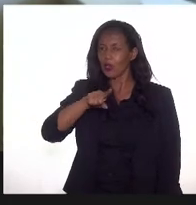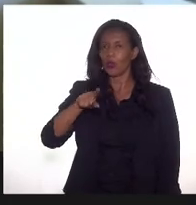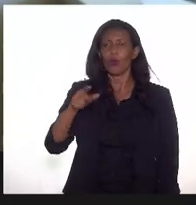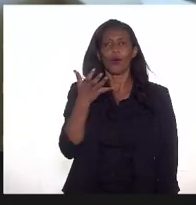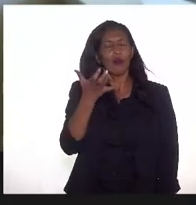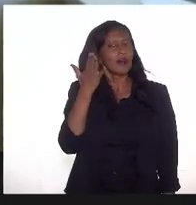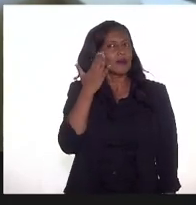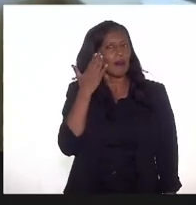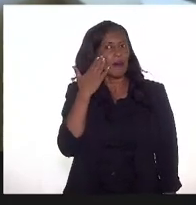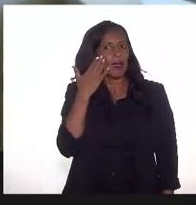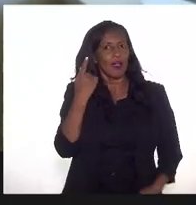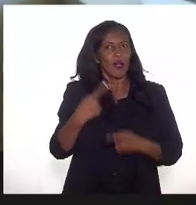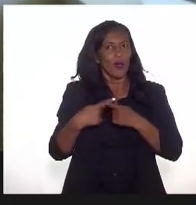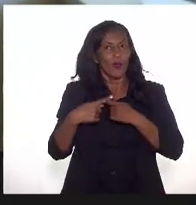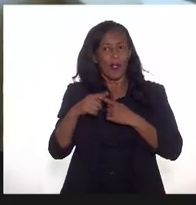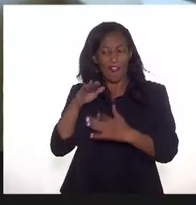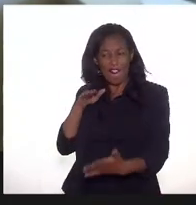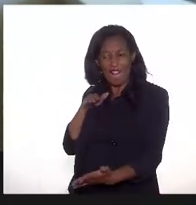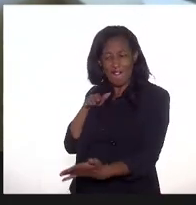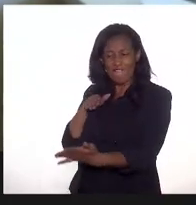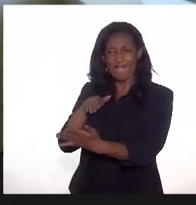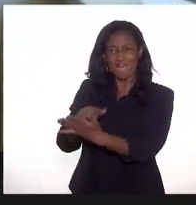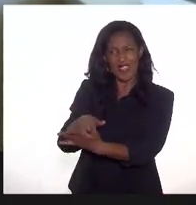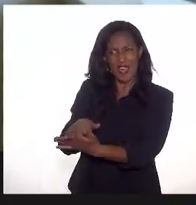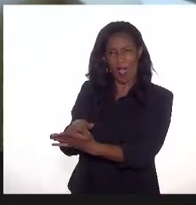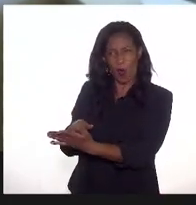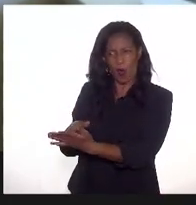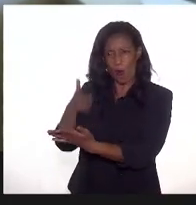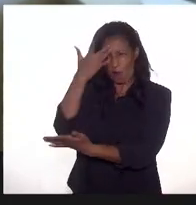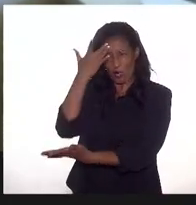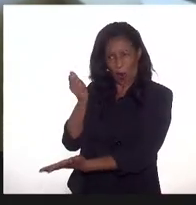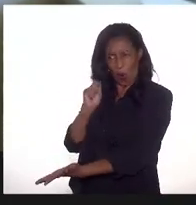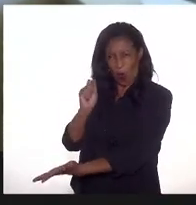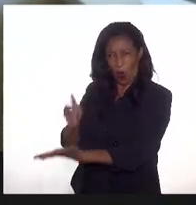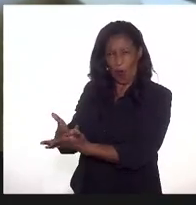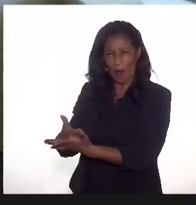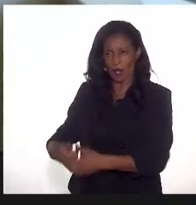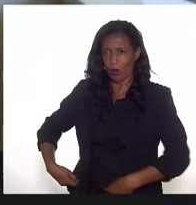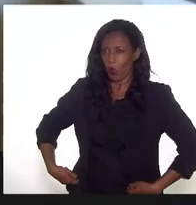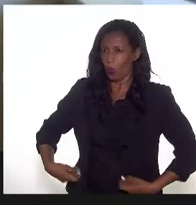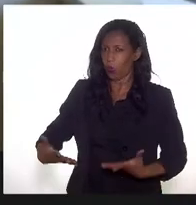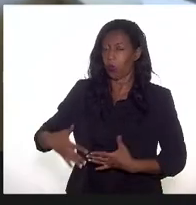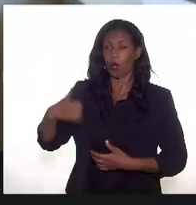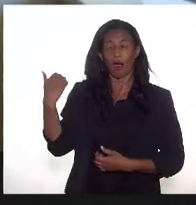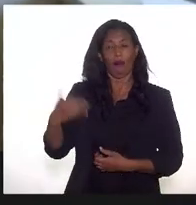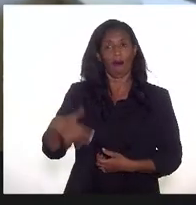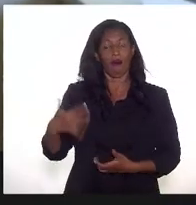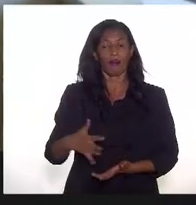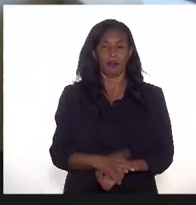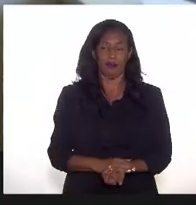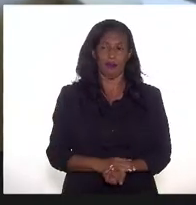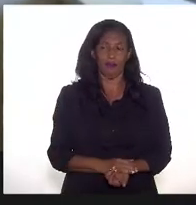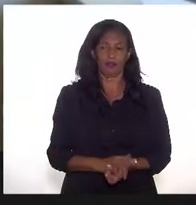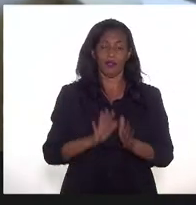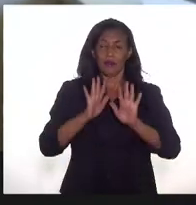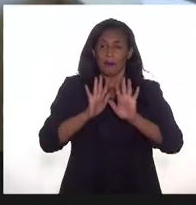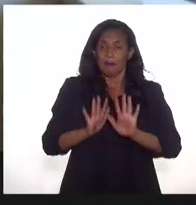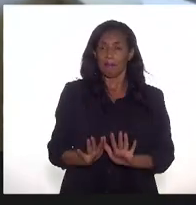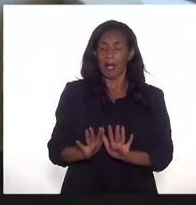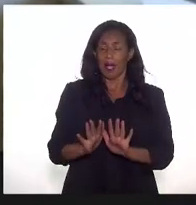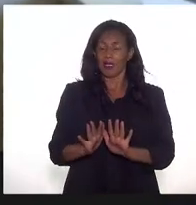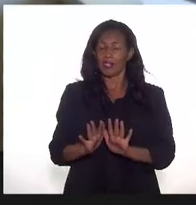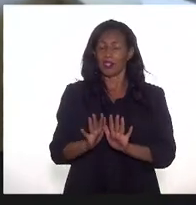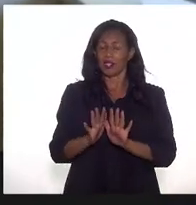consumidor final. Claro que o preço de venda é para a distribuidora, aqui é para a Naturgi, mas a Naturgi, evidentemente,